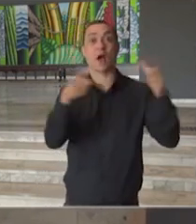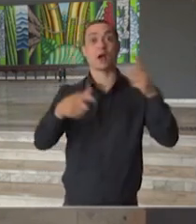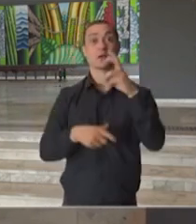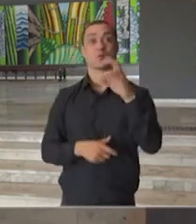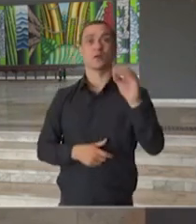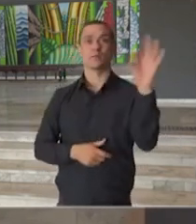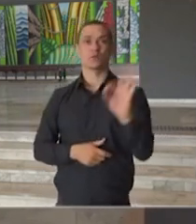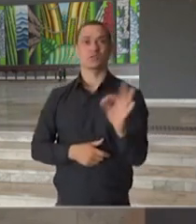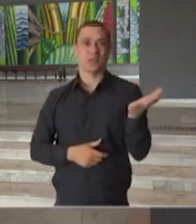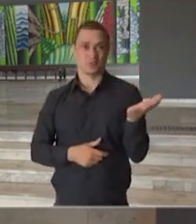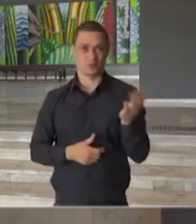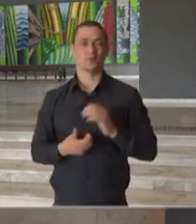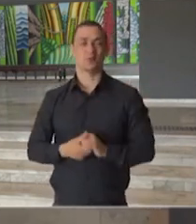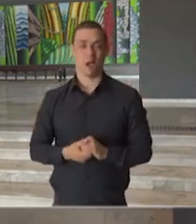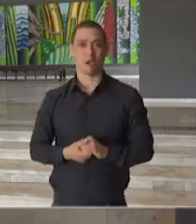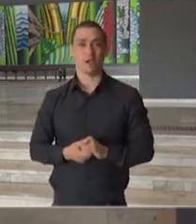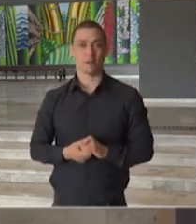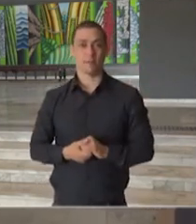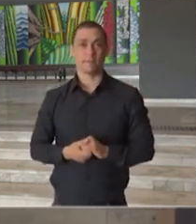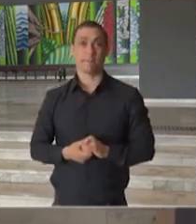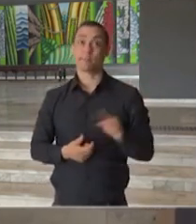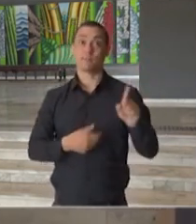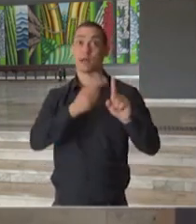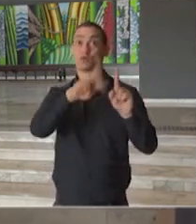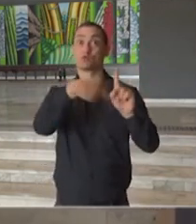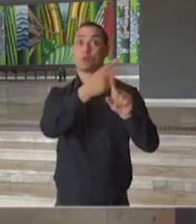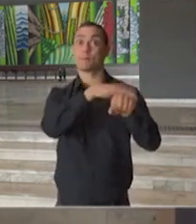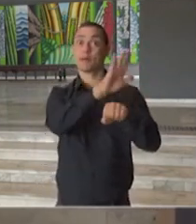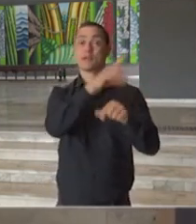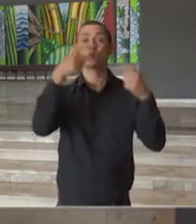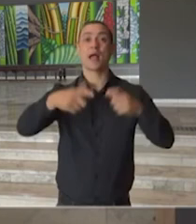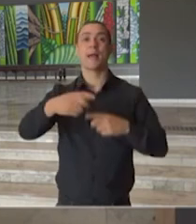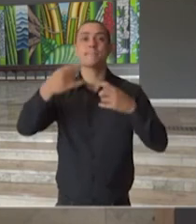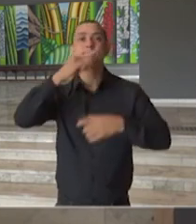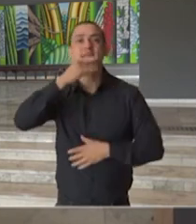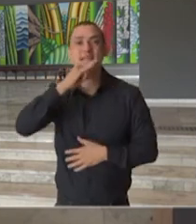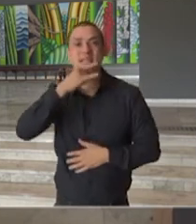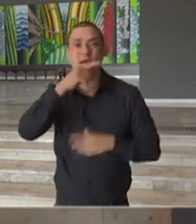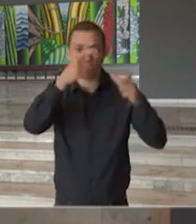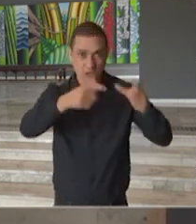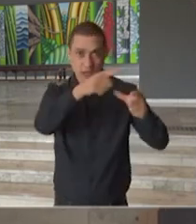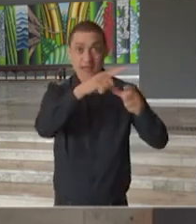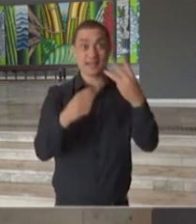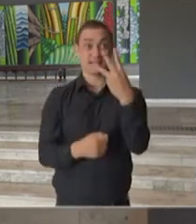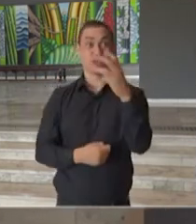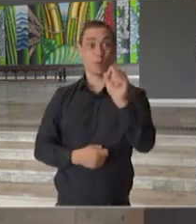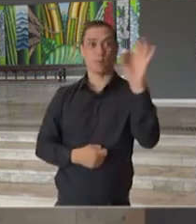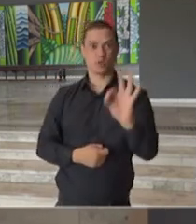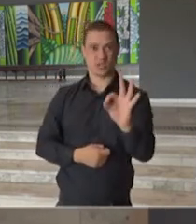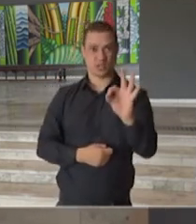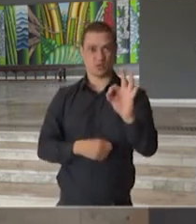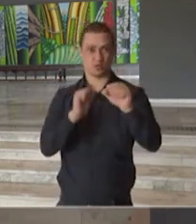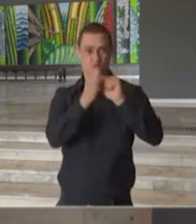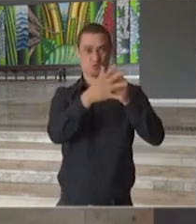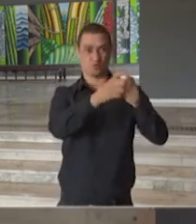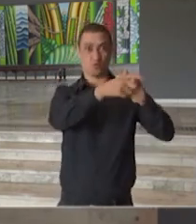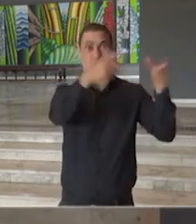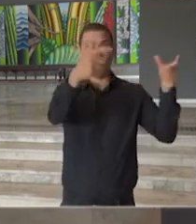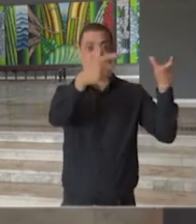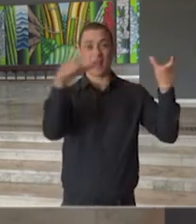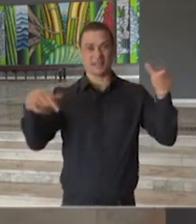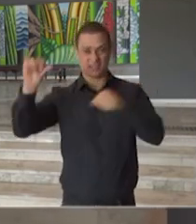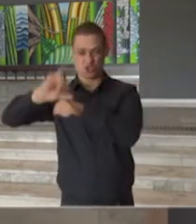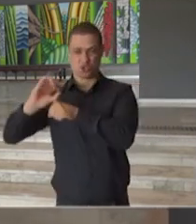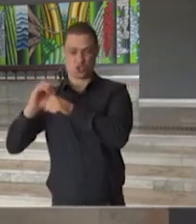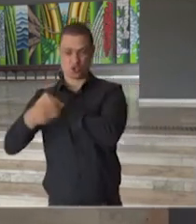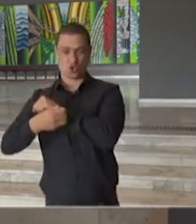% durante esse período, mais que o dobro. Em Piracicaba, 38% do número de casos, enquanto na região grande